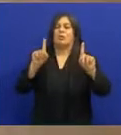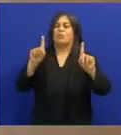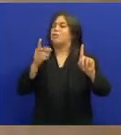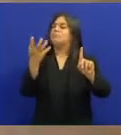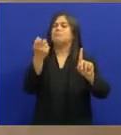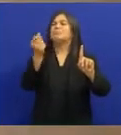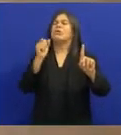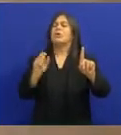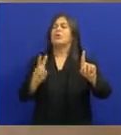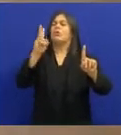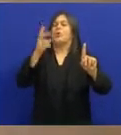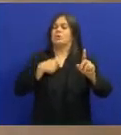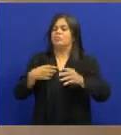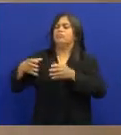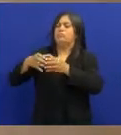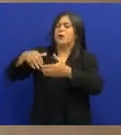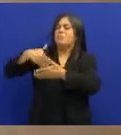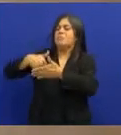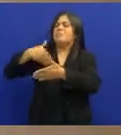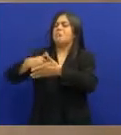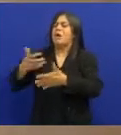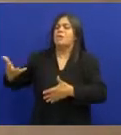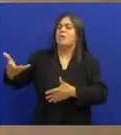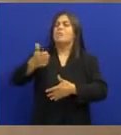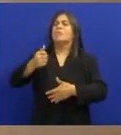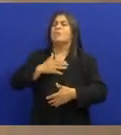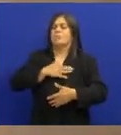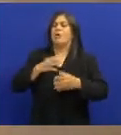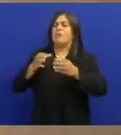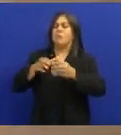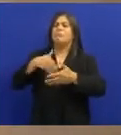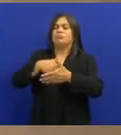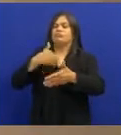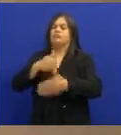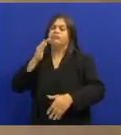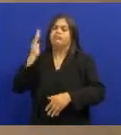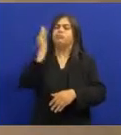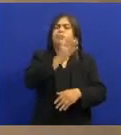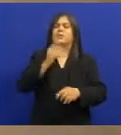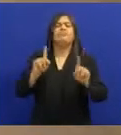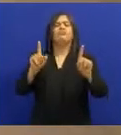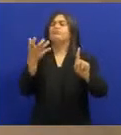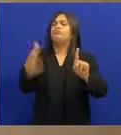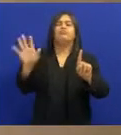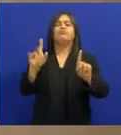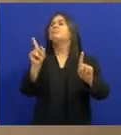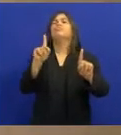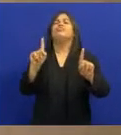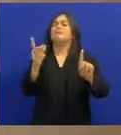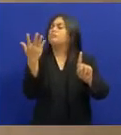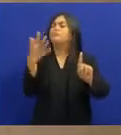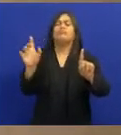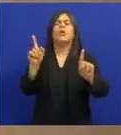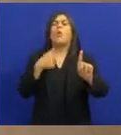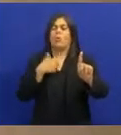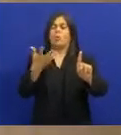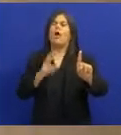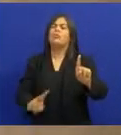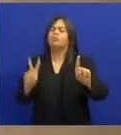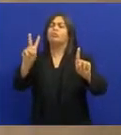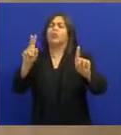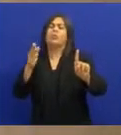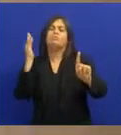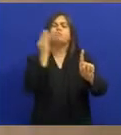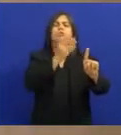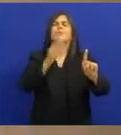mim já é derrota Eu confio nos craques da Pelota E o meu clube só joga pra vencer Esse jogo não é um